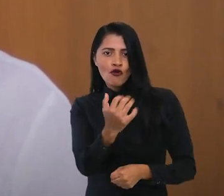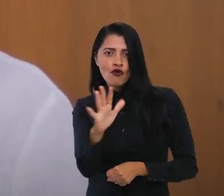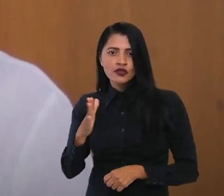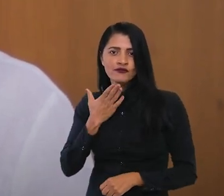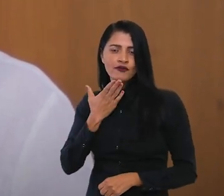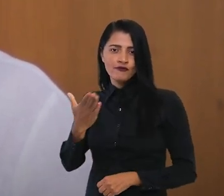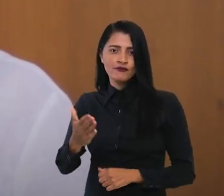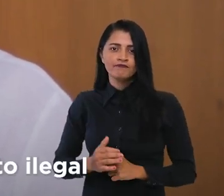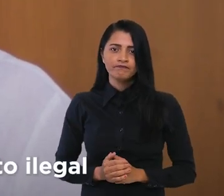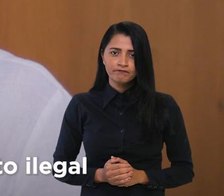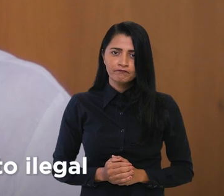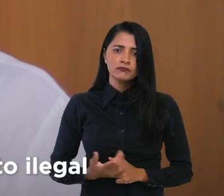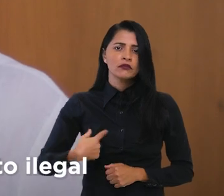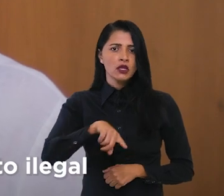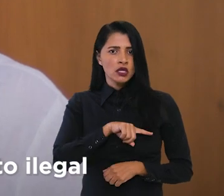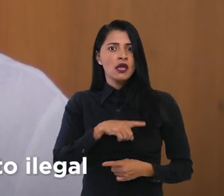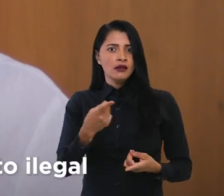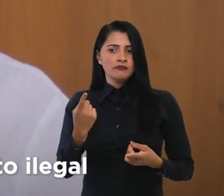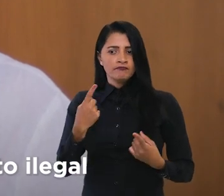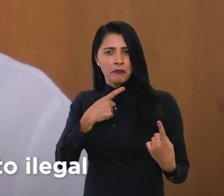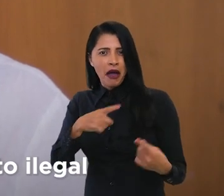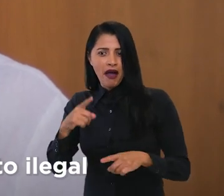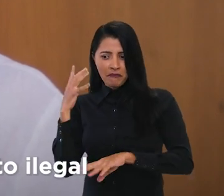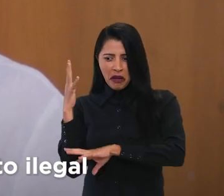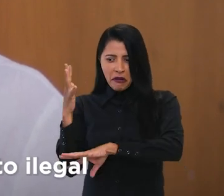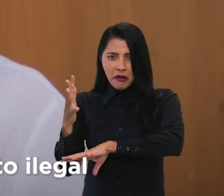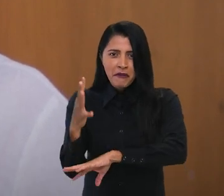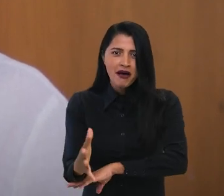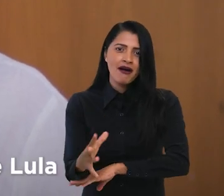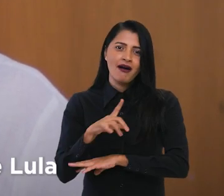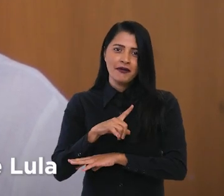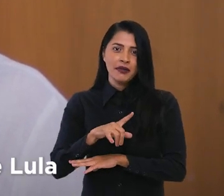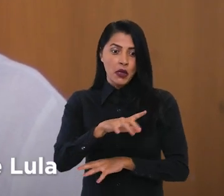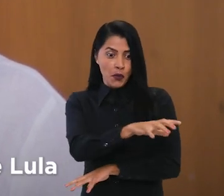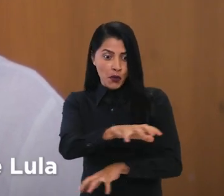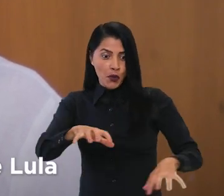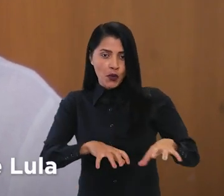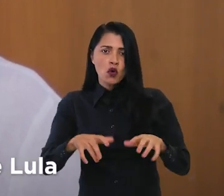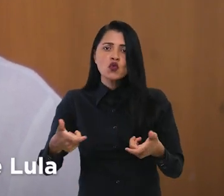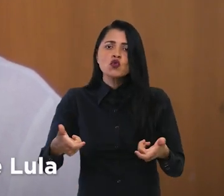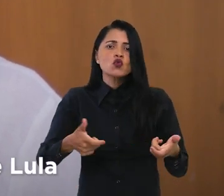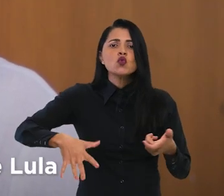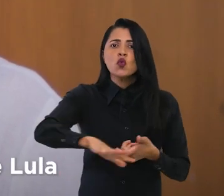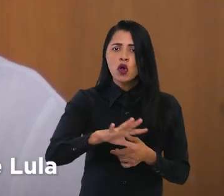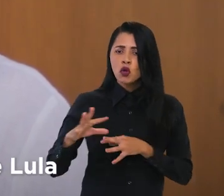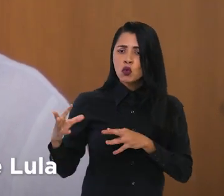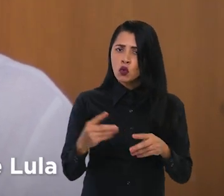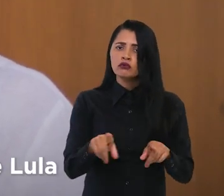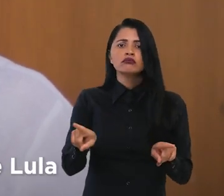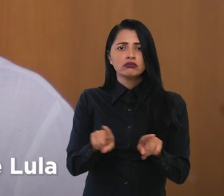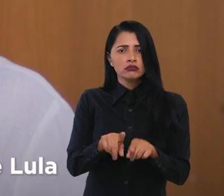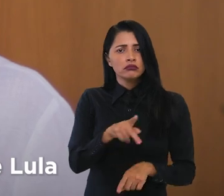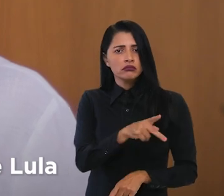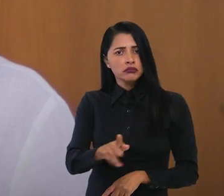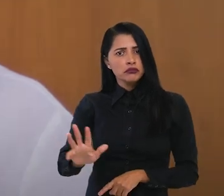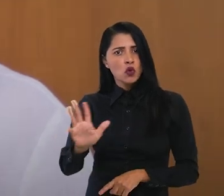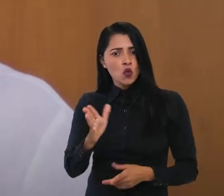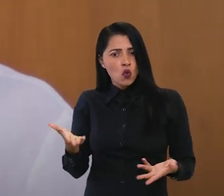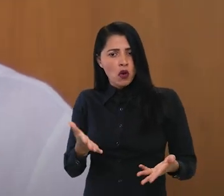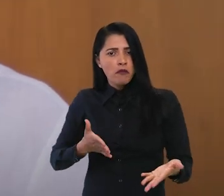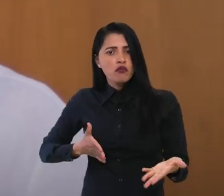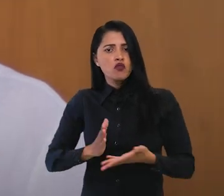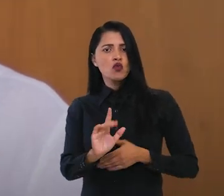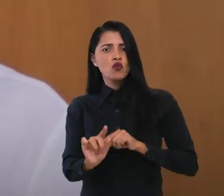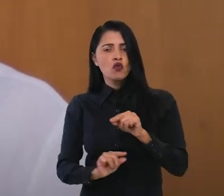na ação ambiental. Estamos combatendo o desmatamento ilegal em todos os biomas brasileiros e o presidente Lula